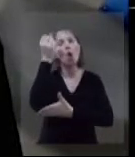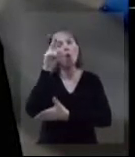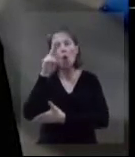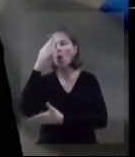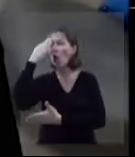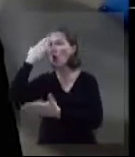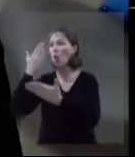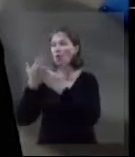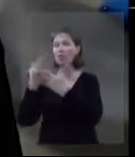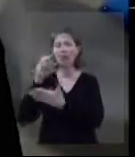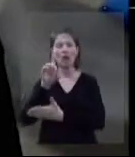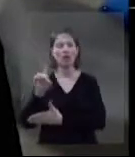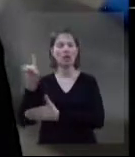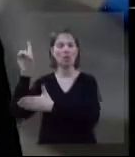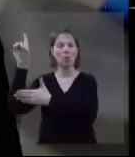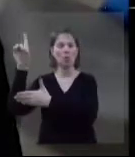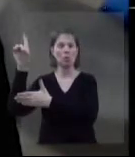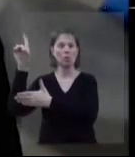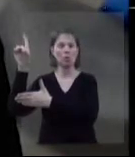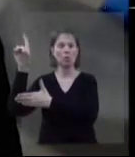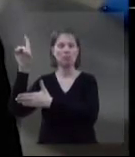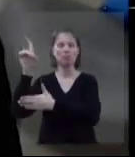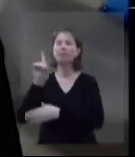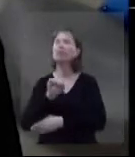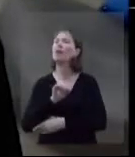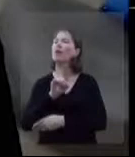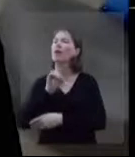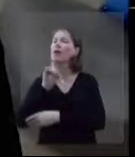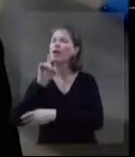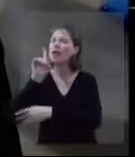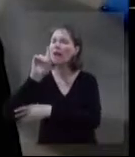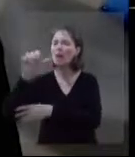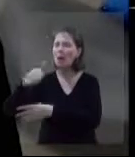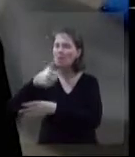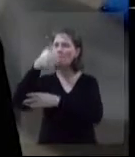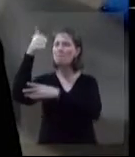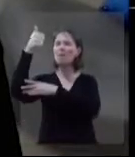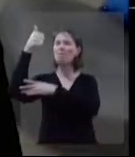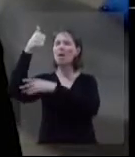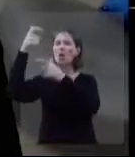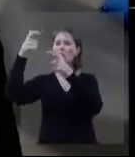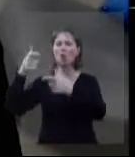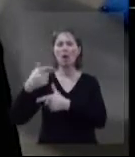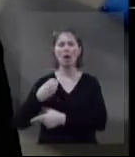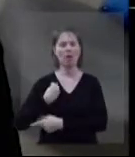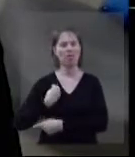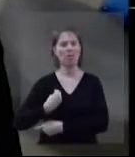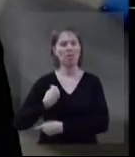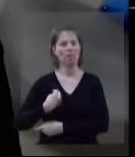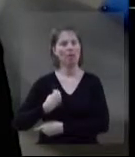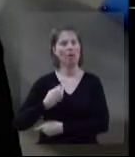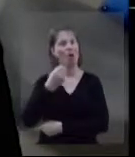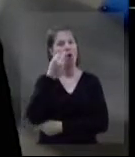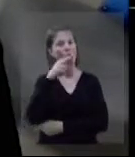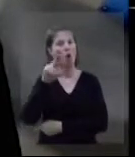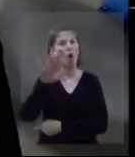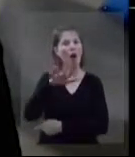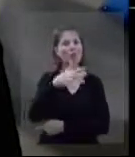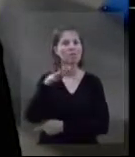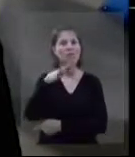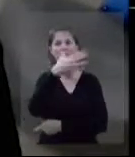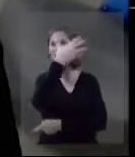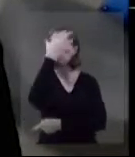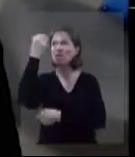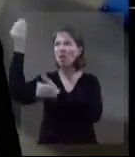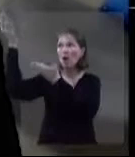Ou é em Deus que confiamos? É Ele que ocupa o primeiro lugar em minha vida? Ou talvez esquecemos